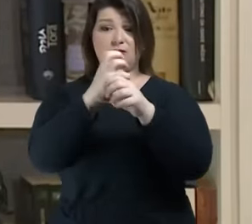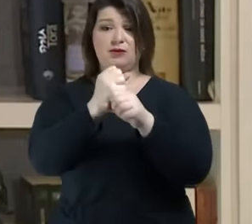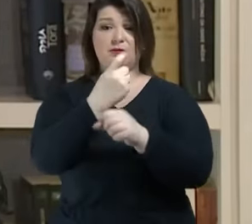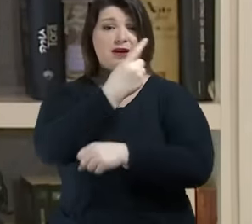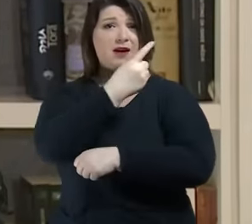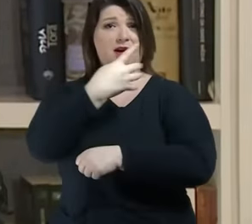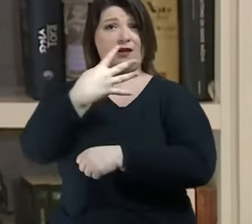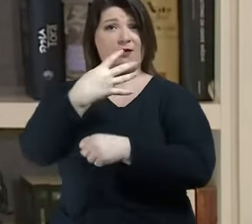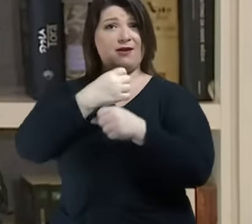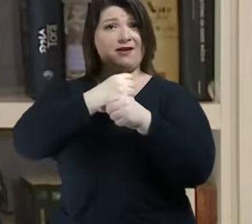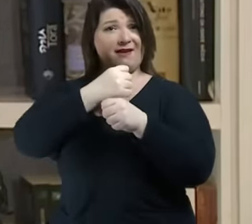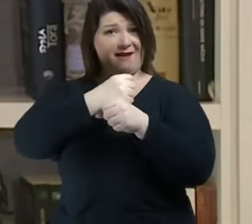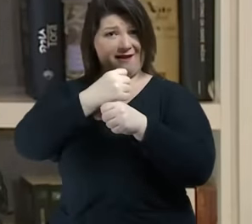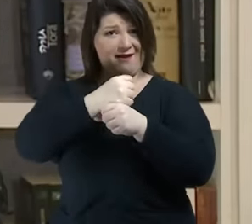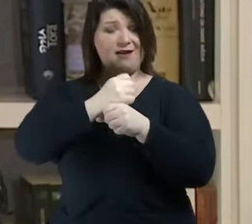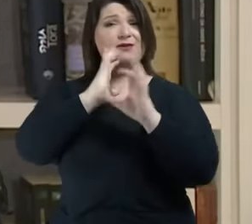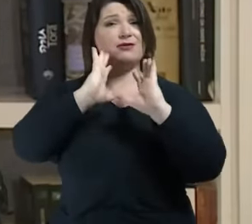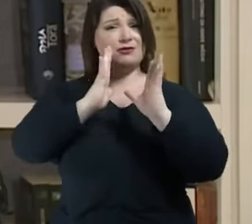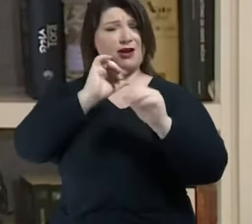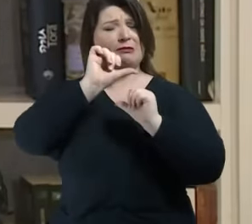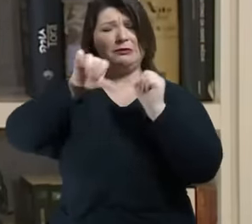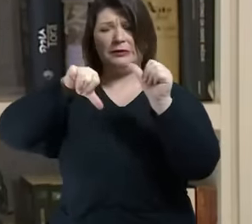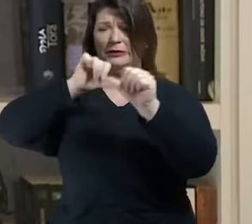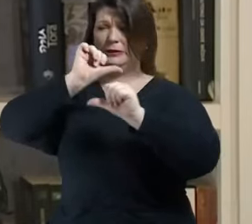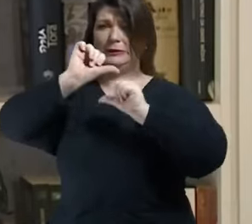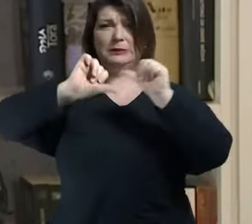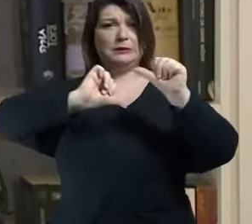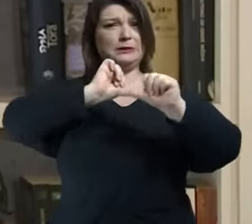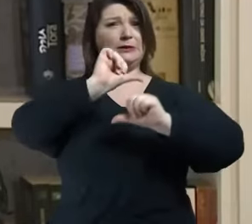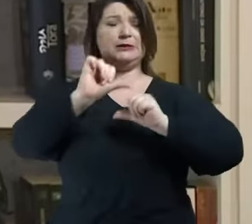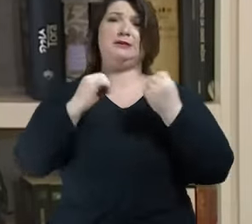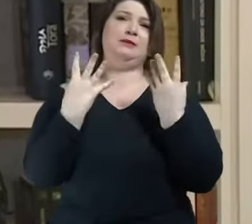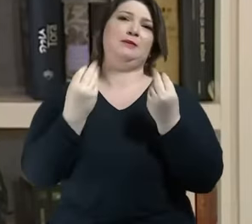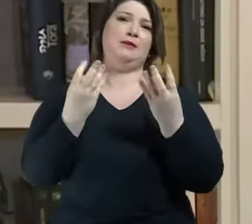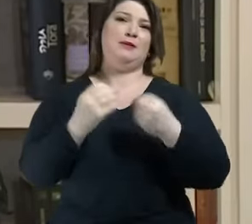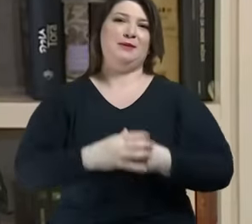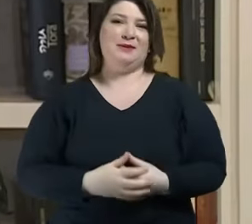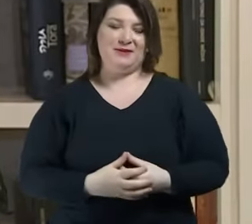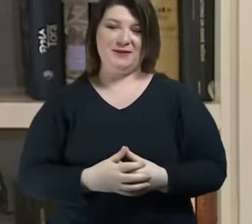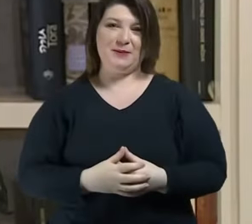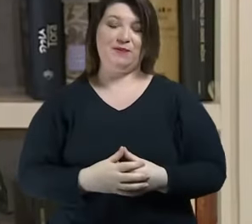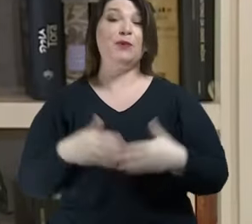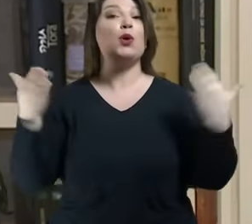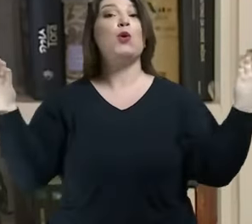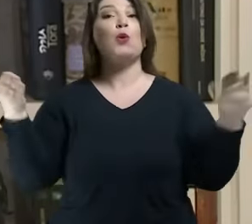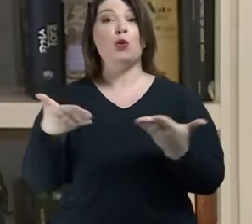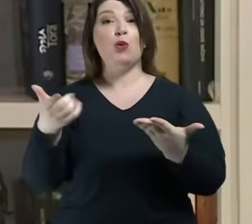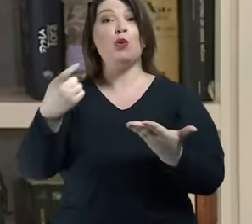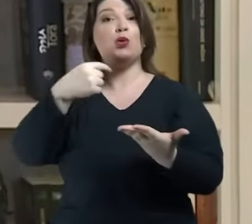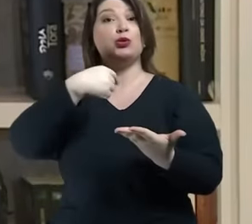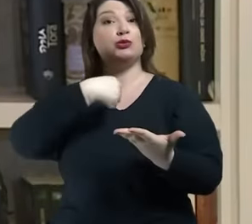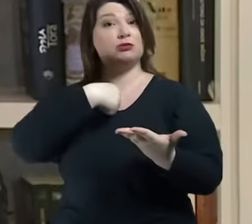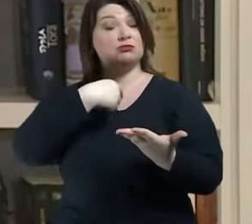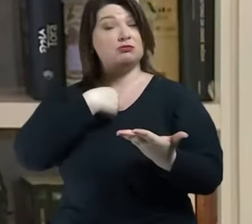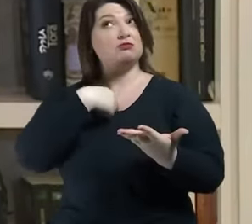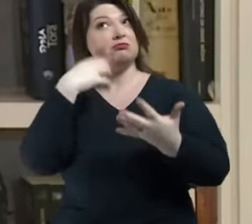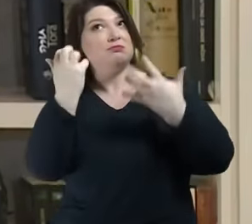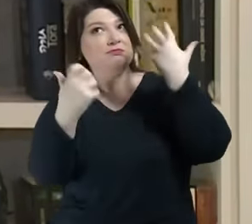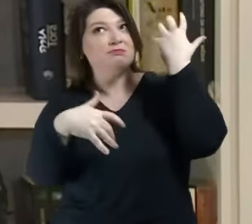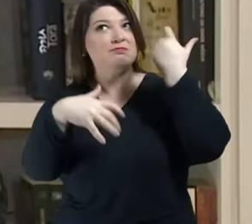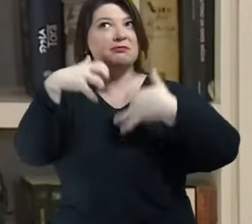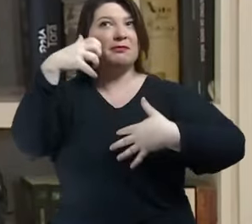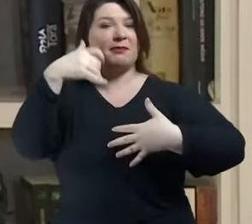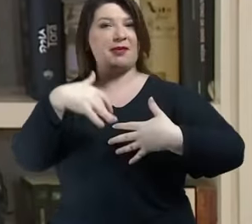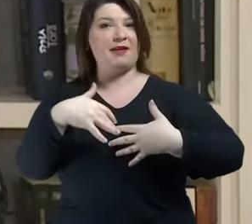E eu quero também tratar delas porque hoje eu sou um analista do que eu vou falar e eu sou um objeto